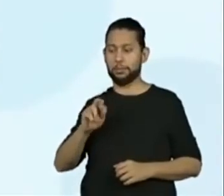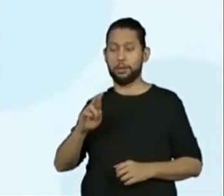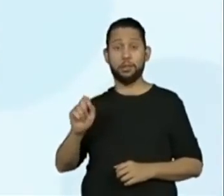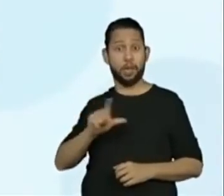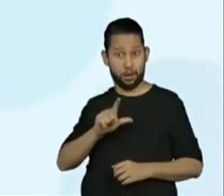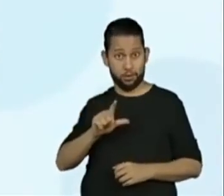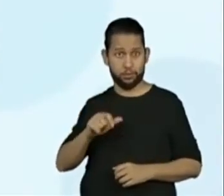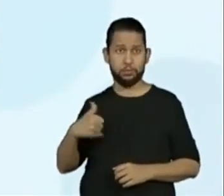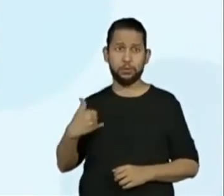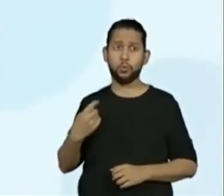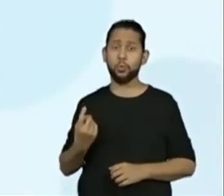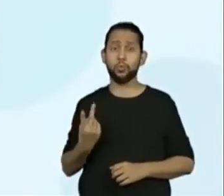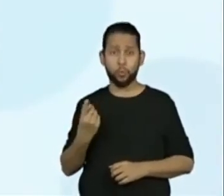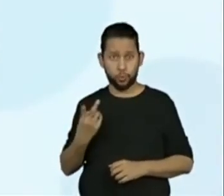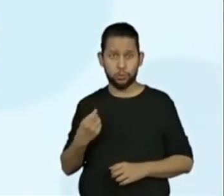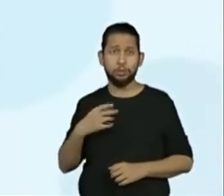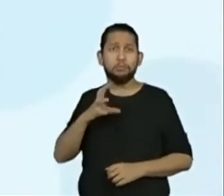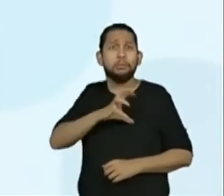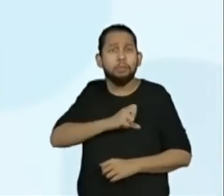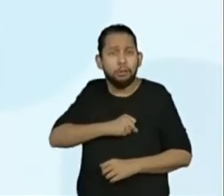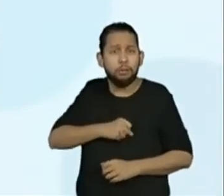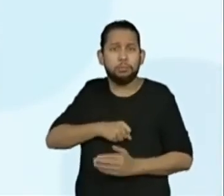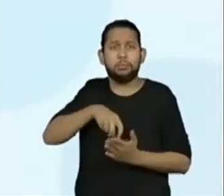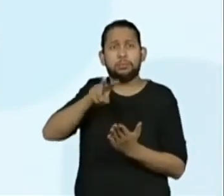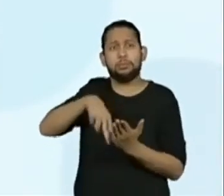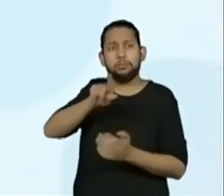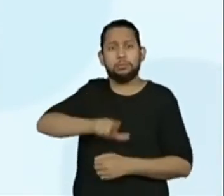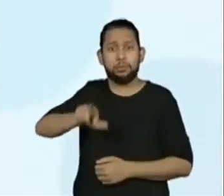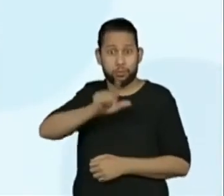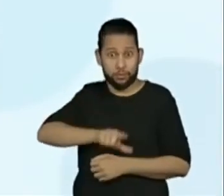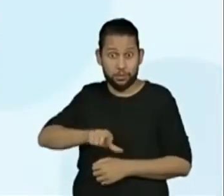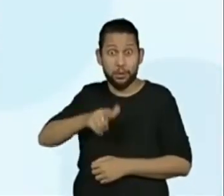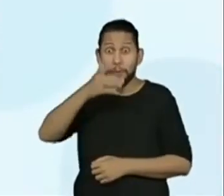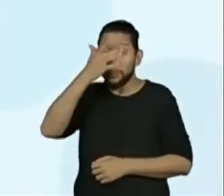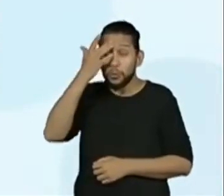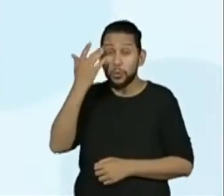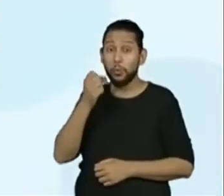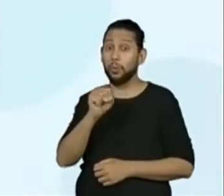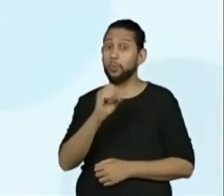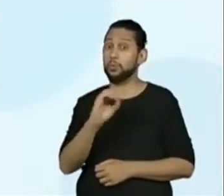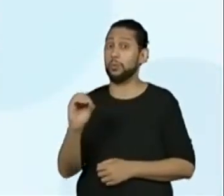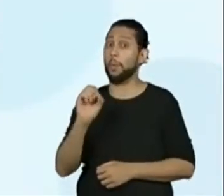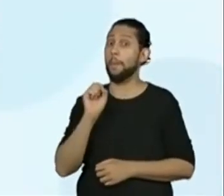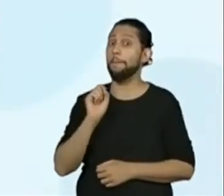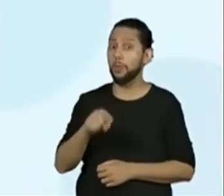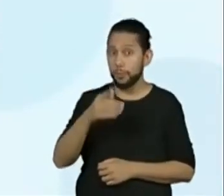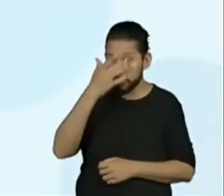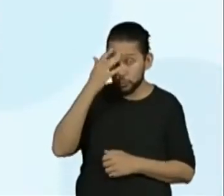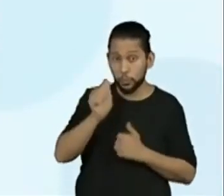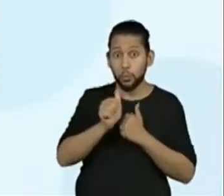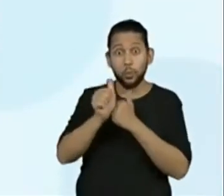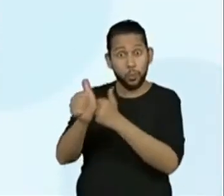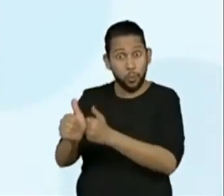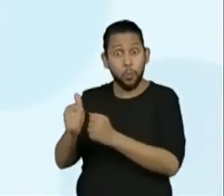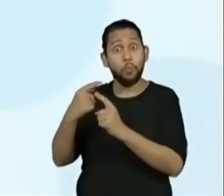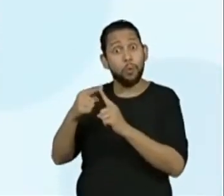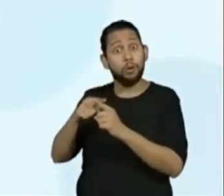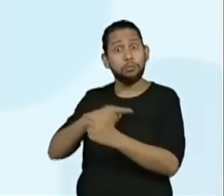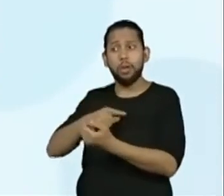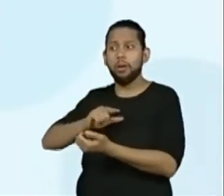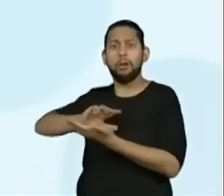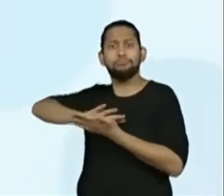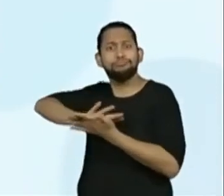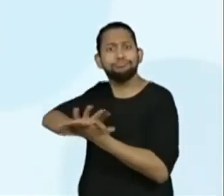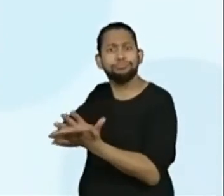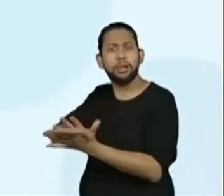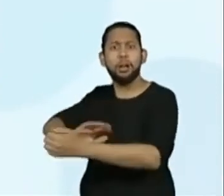e apaixonado por literatura, já ganhou mais de 800 mil seguidores após ser vítima de ataques racistas no